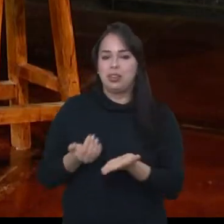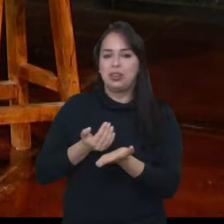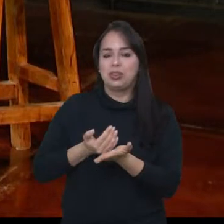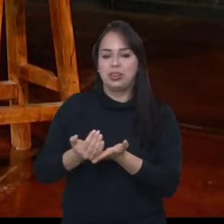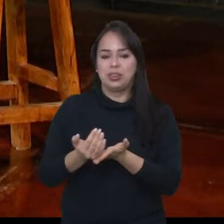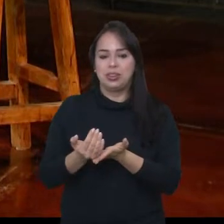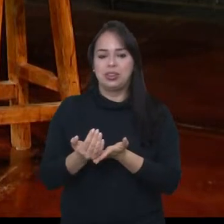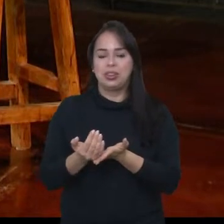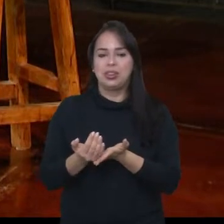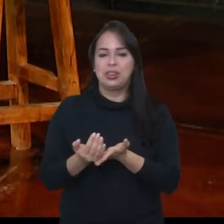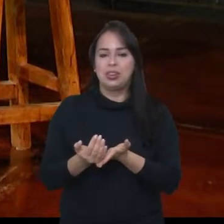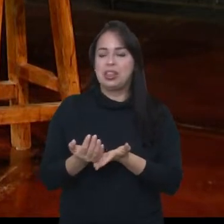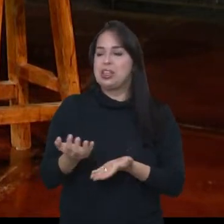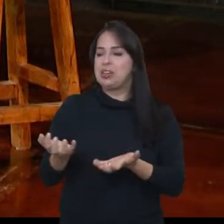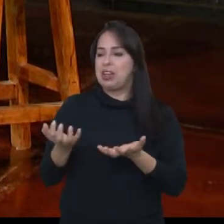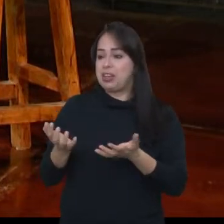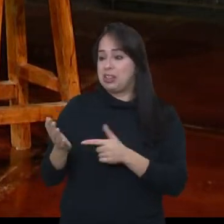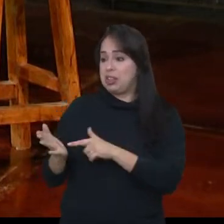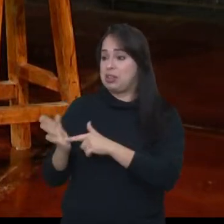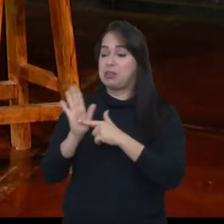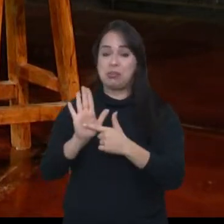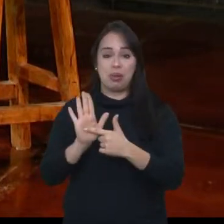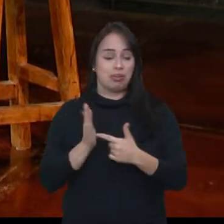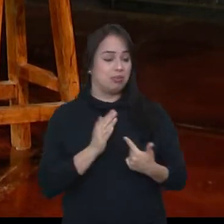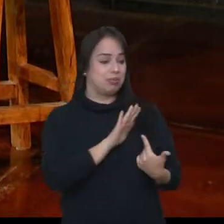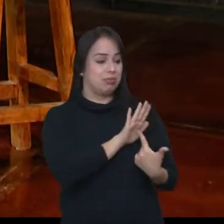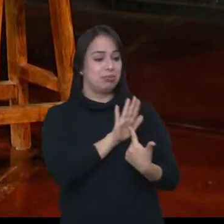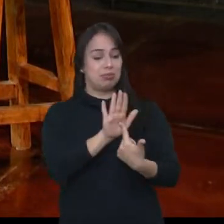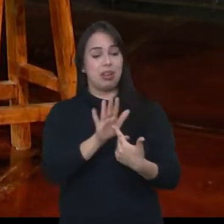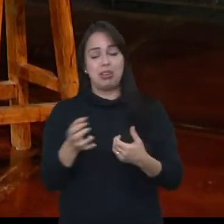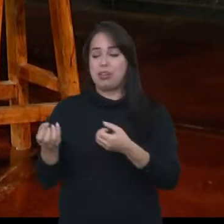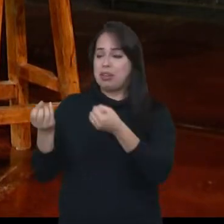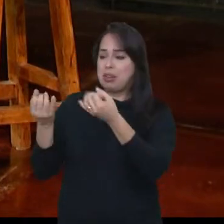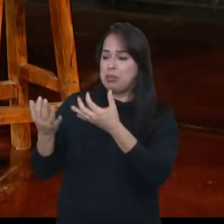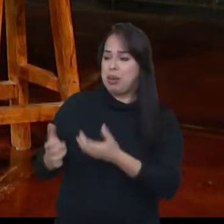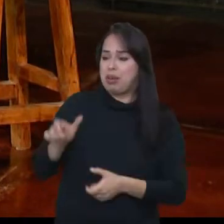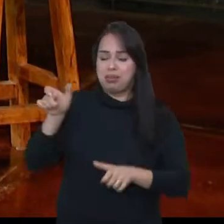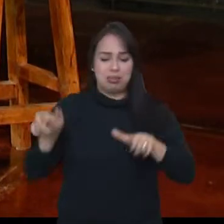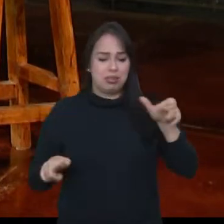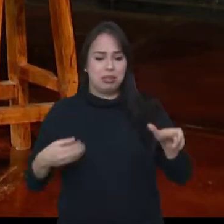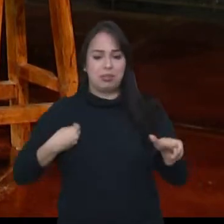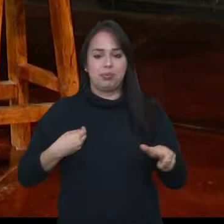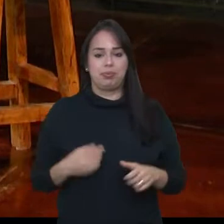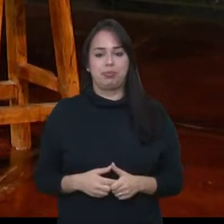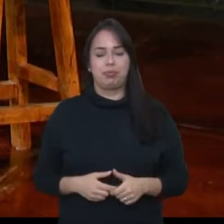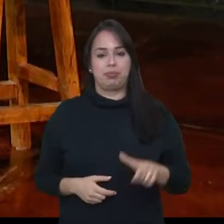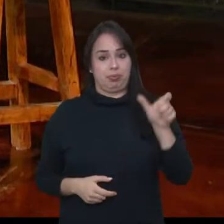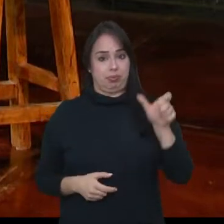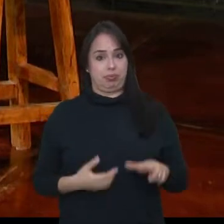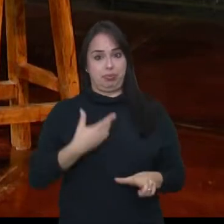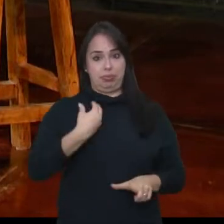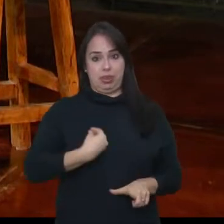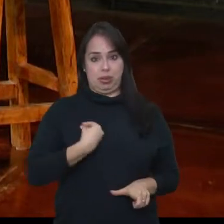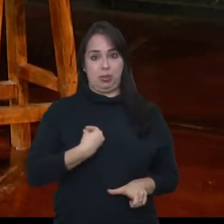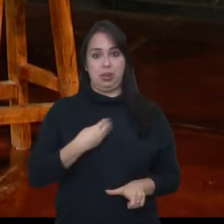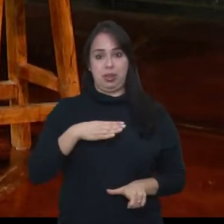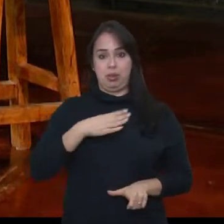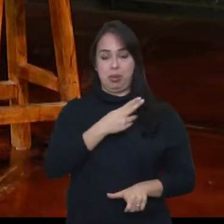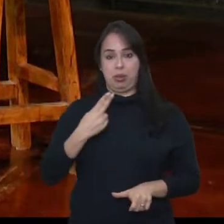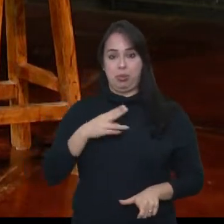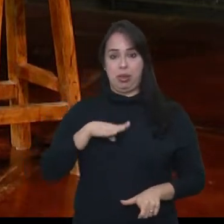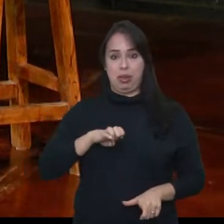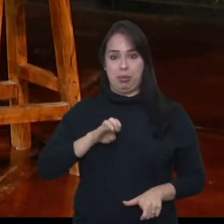queria que vocês se apresentassem. Cada um falasse um pouquinho de si. Eu sou o Beto Oliver. Eu